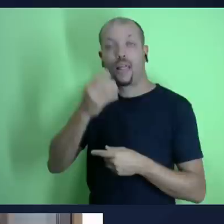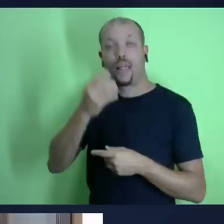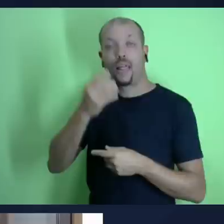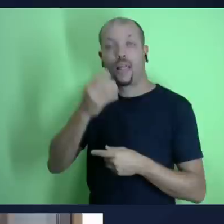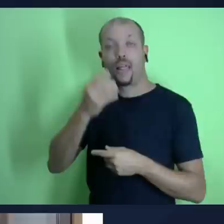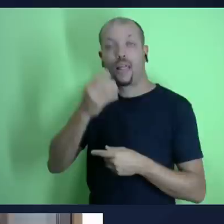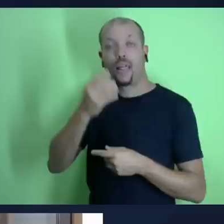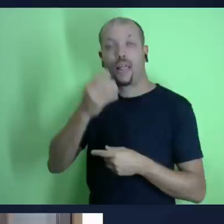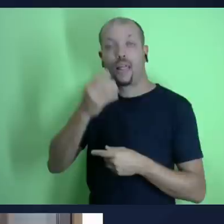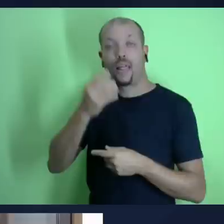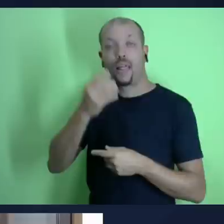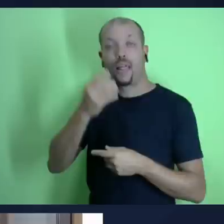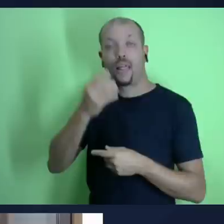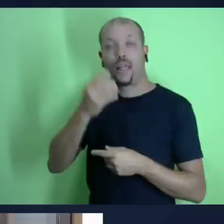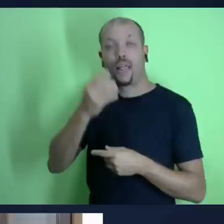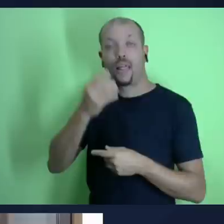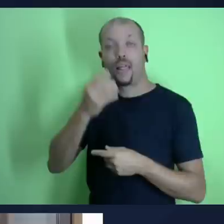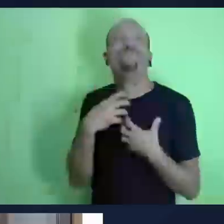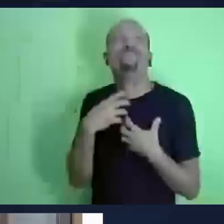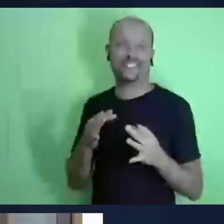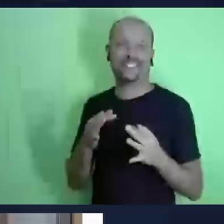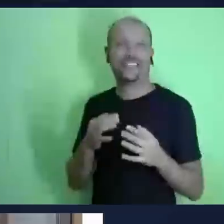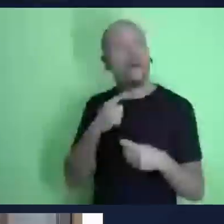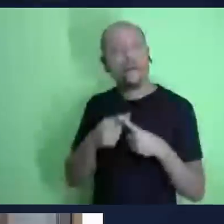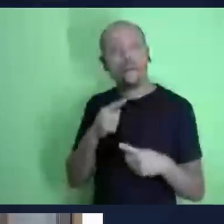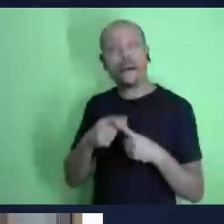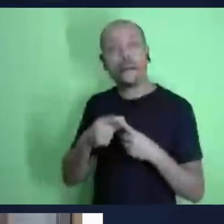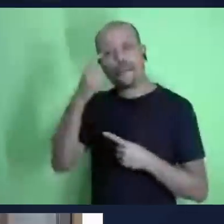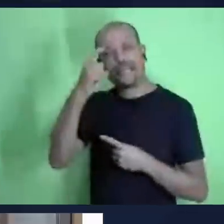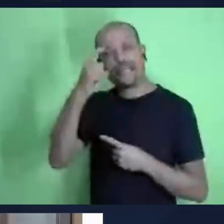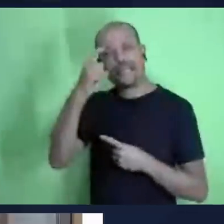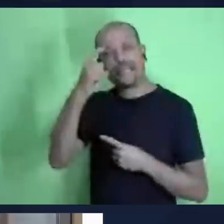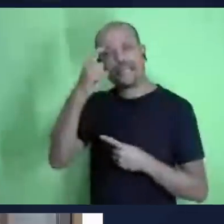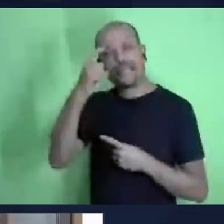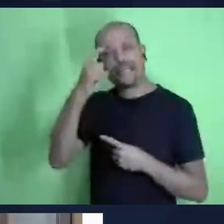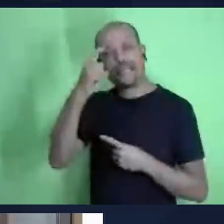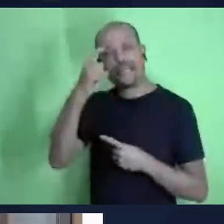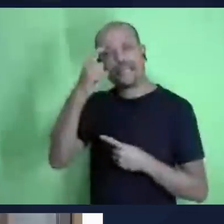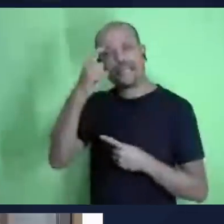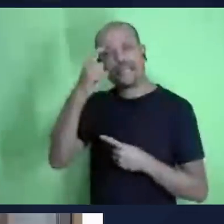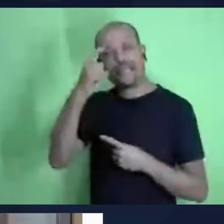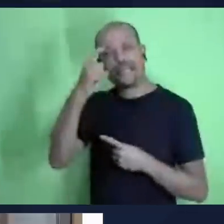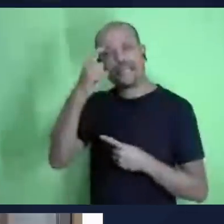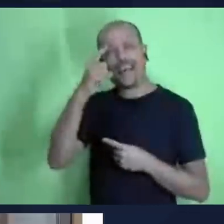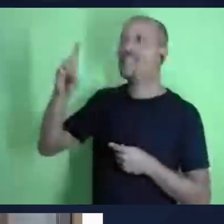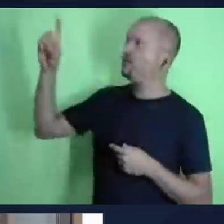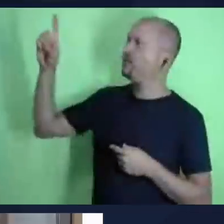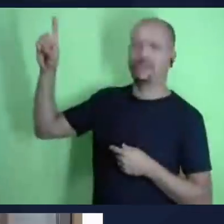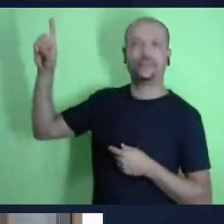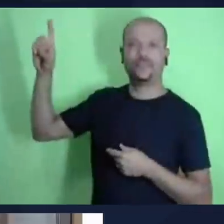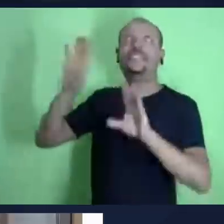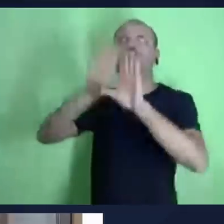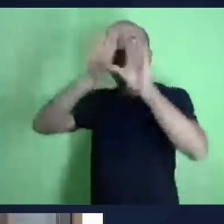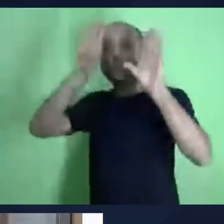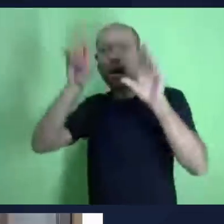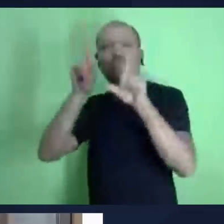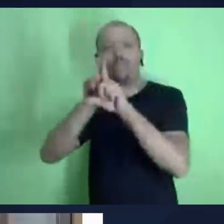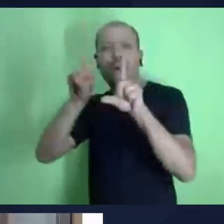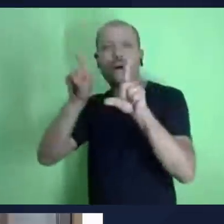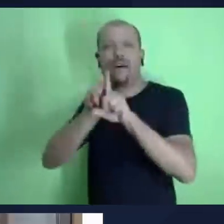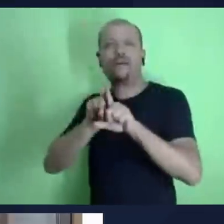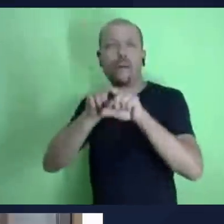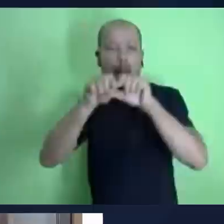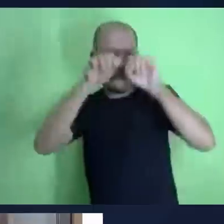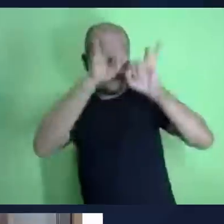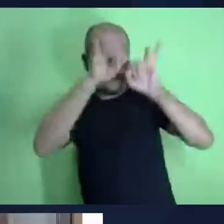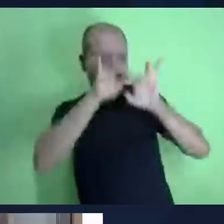todo isso é uma coisa extraordinariamente linda bela que a gente deveria pensar e agradecer então é